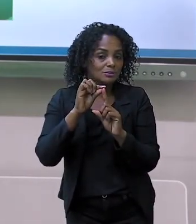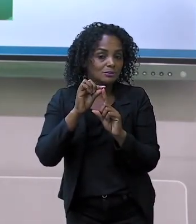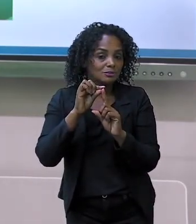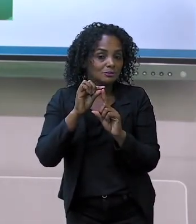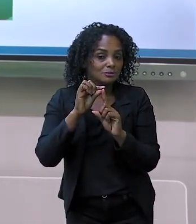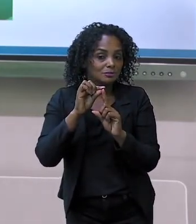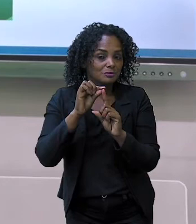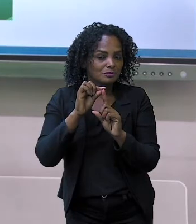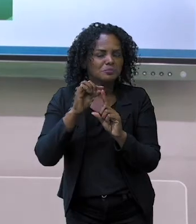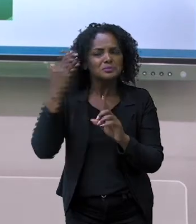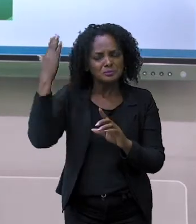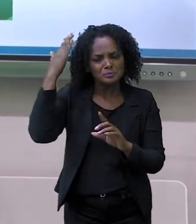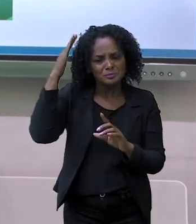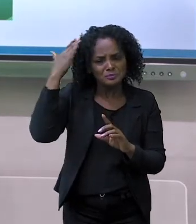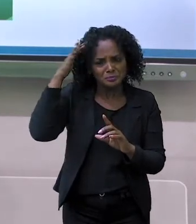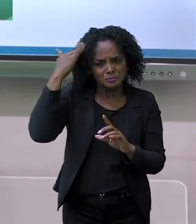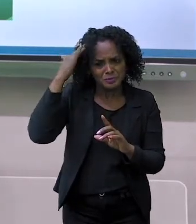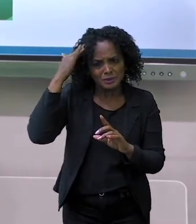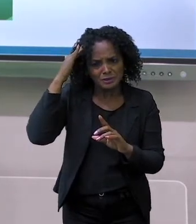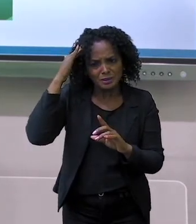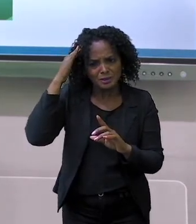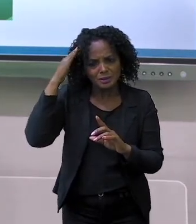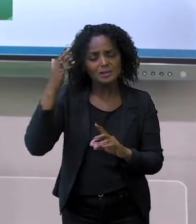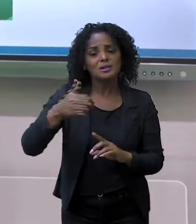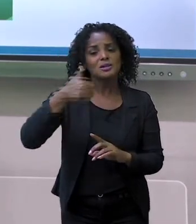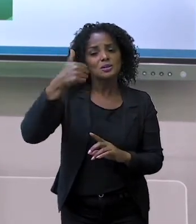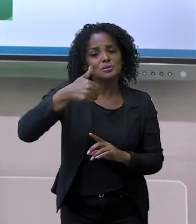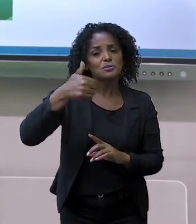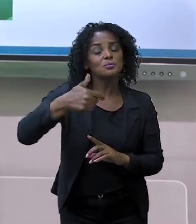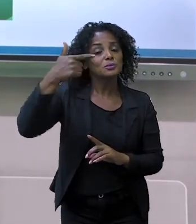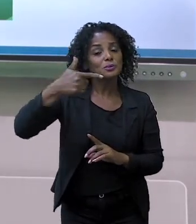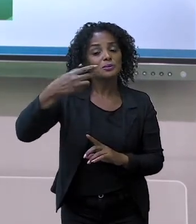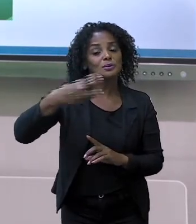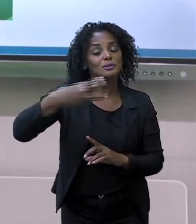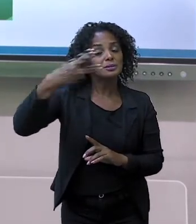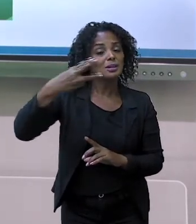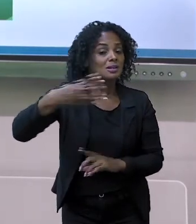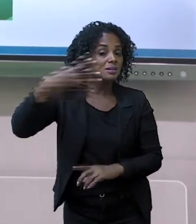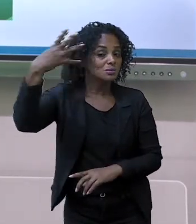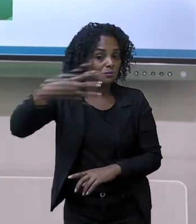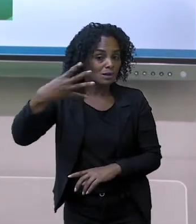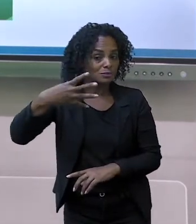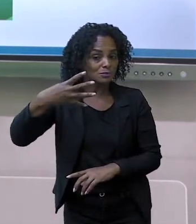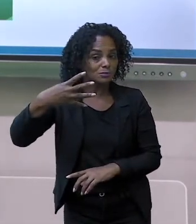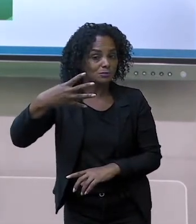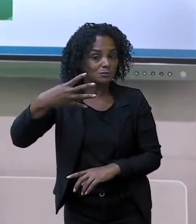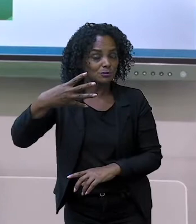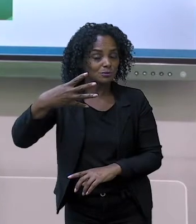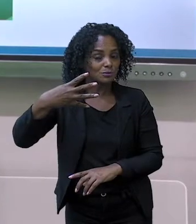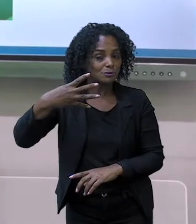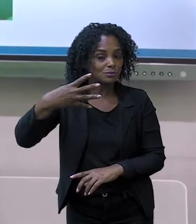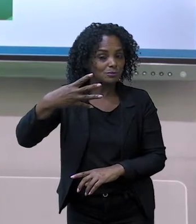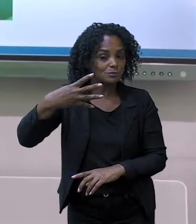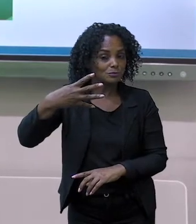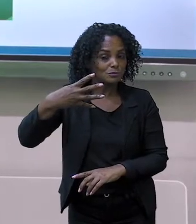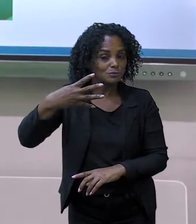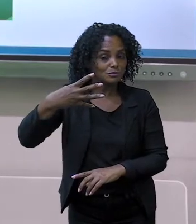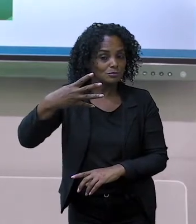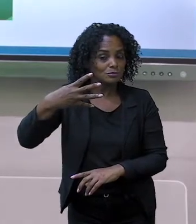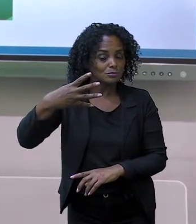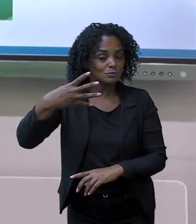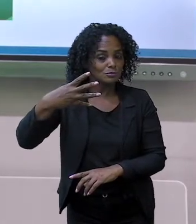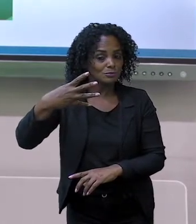Vocês estão entendendo? Um, dois, três, quatro. E está aqui o numeral quatro.